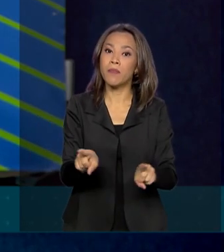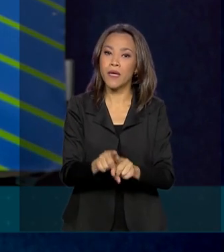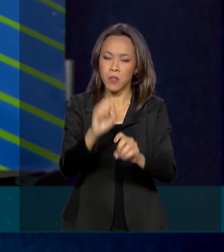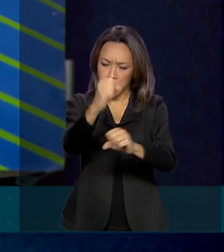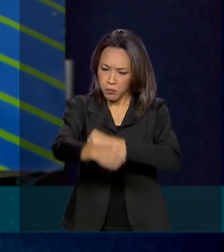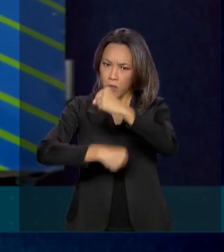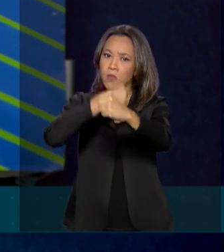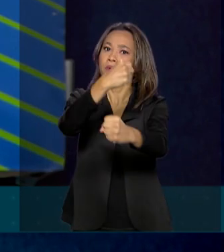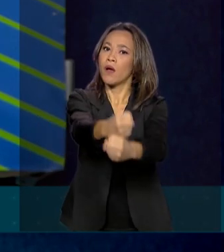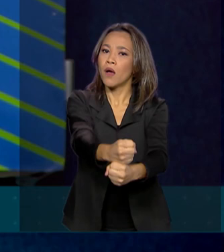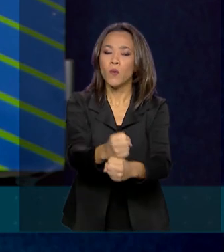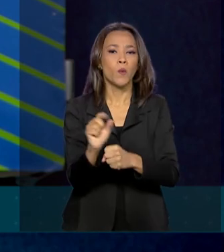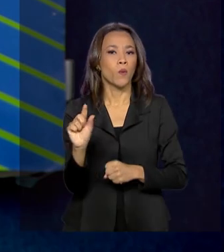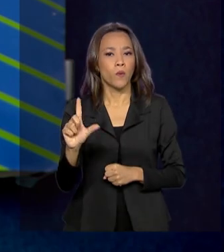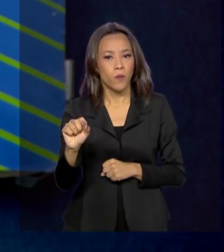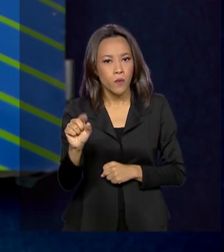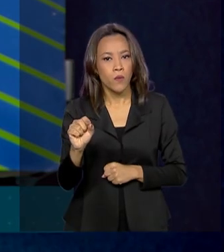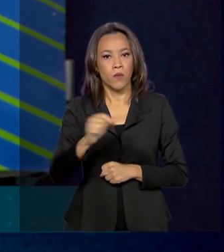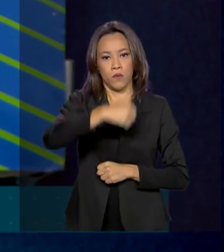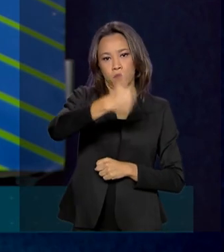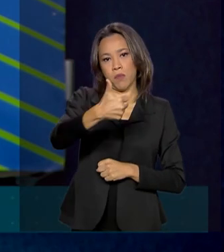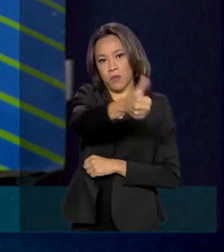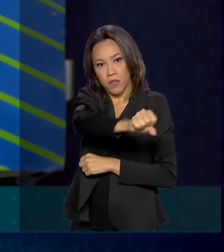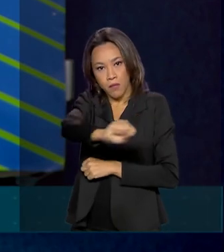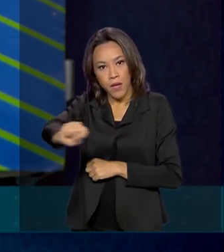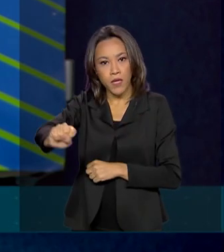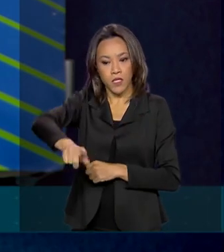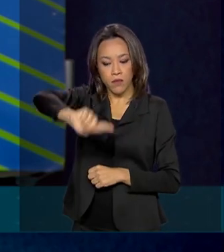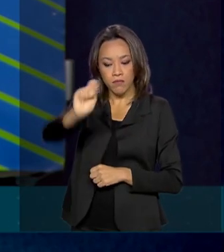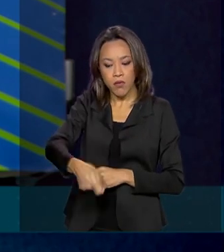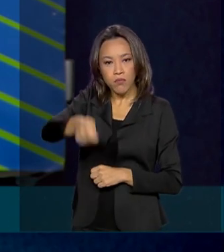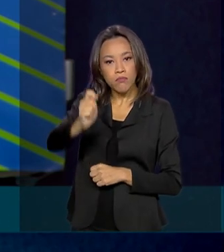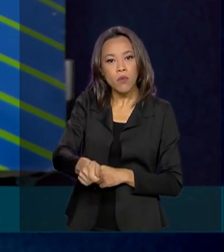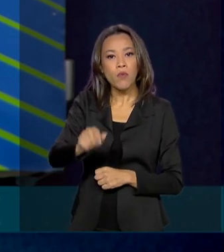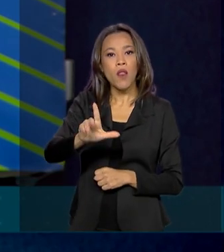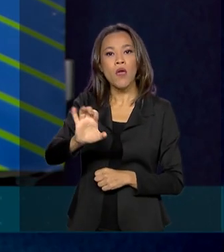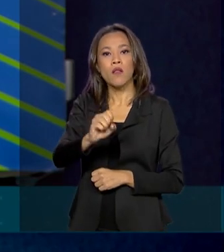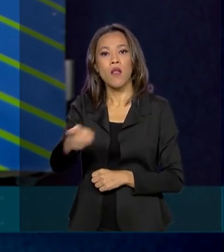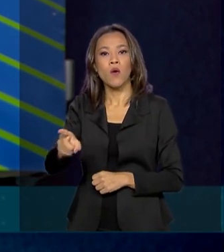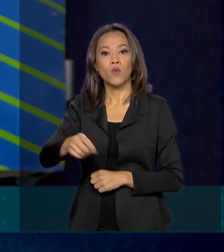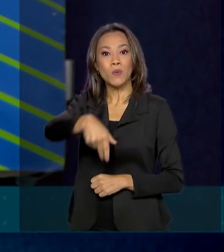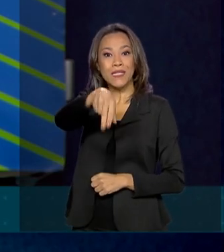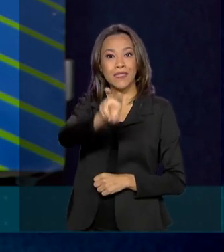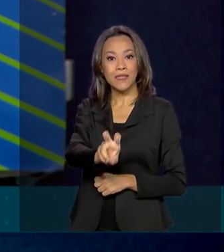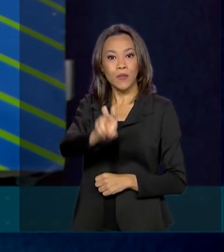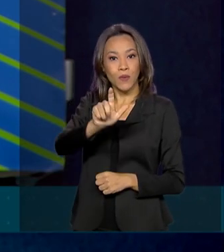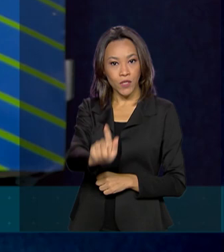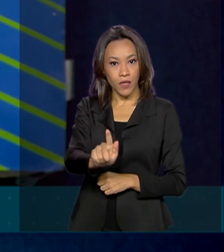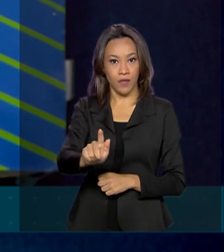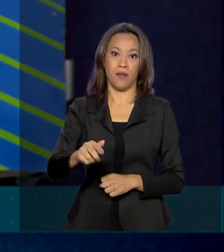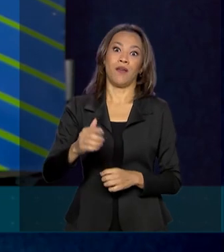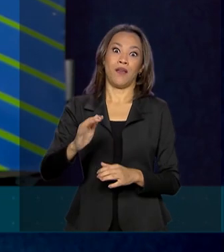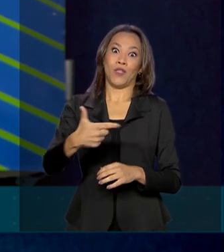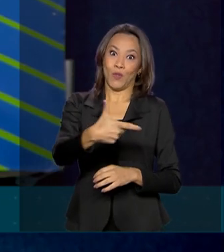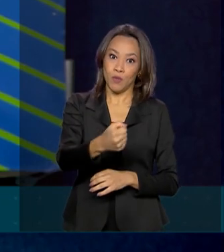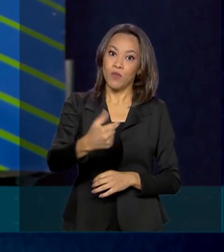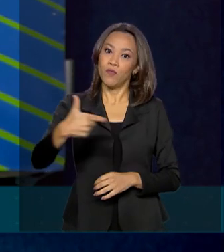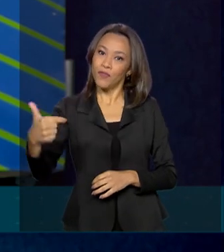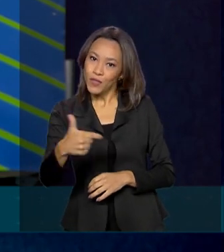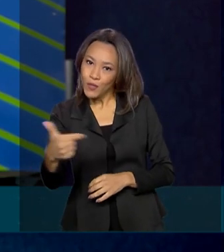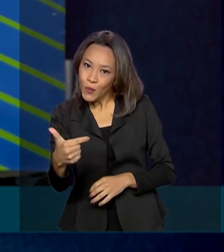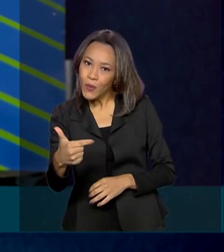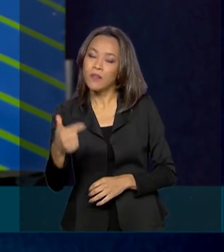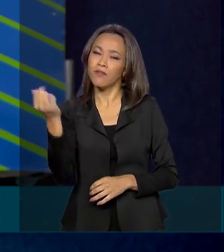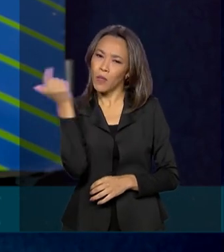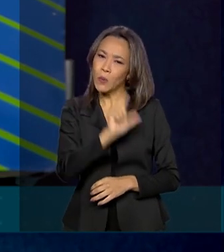no ano que vem, termos ainda no primeiro semestre esse leilão do 5G, que a gente vai entrar em 2022 atacando pontos